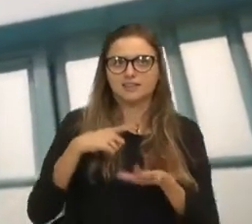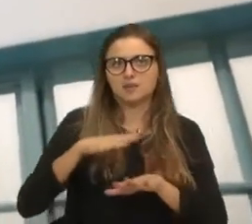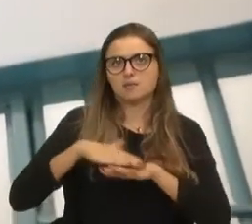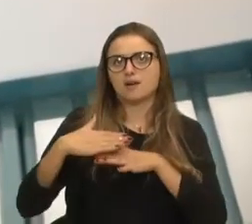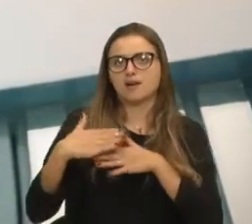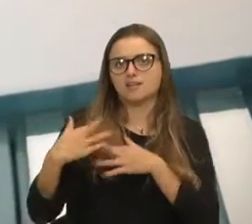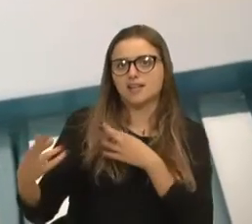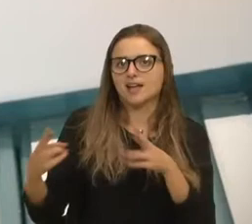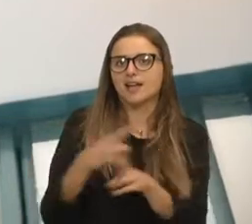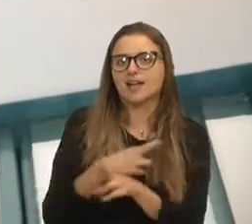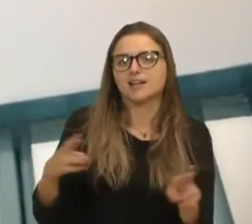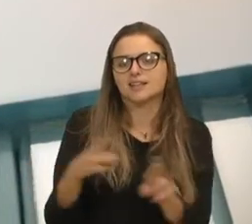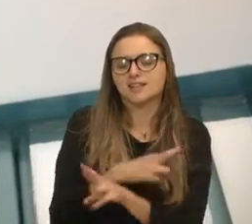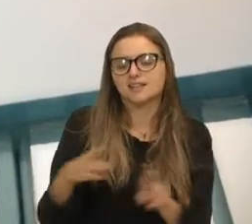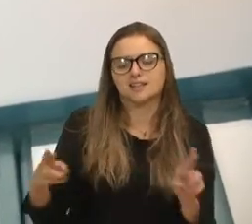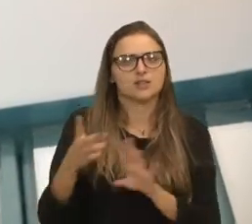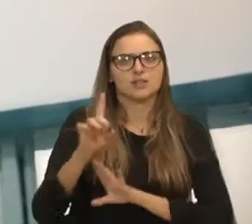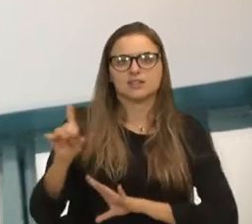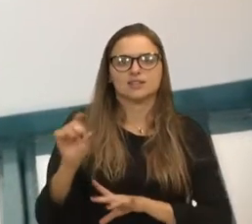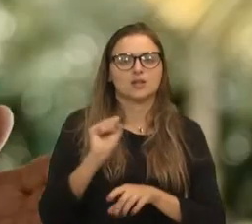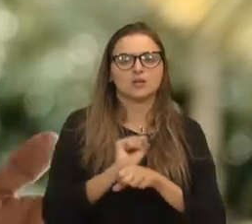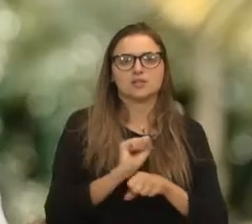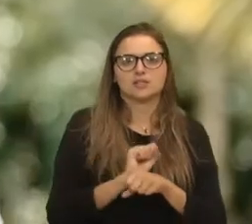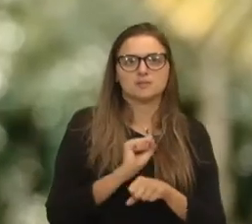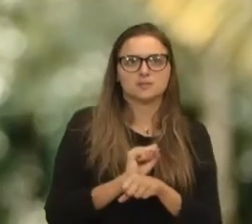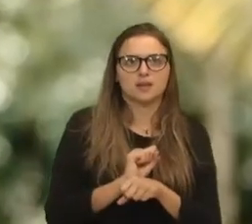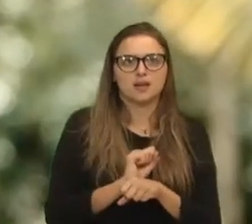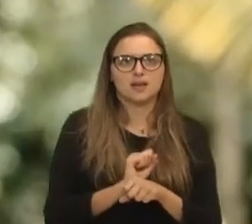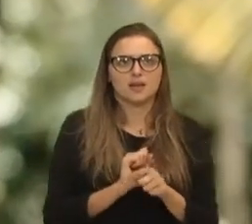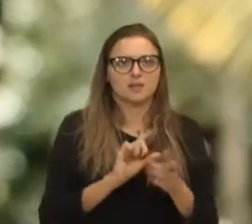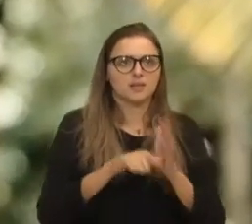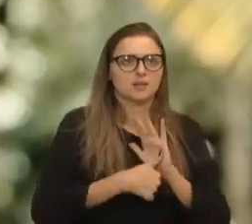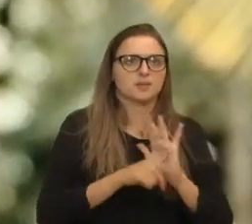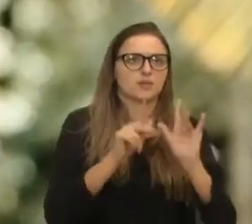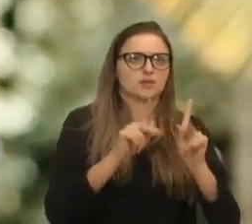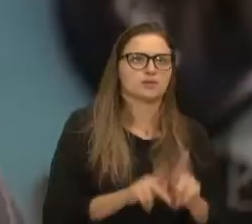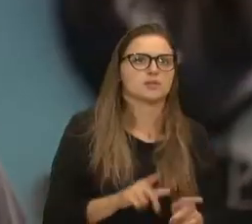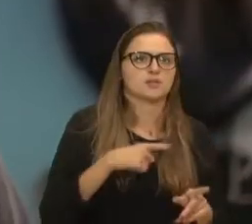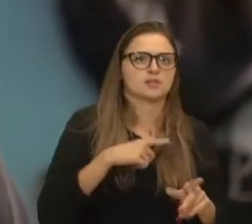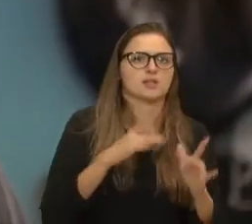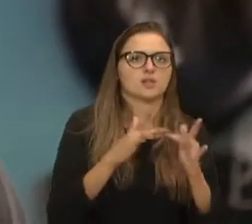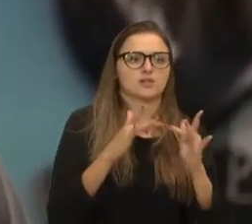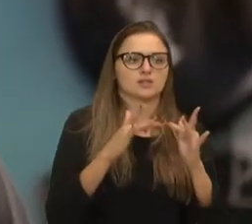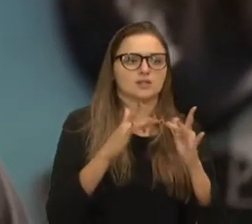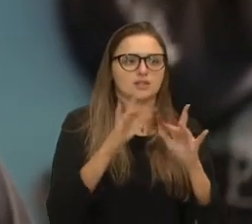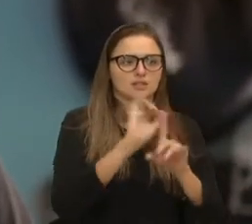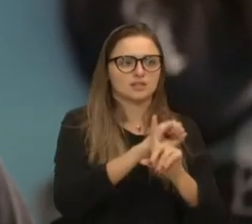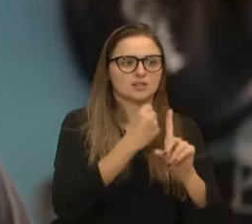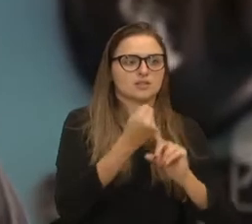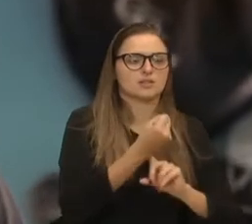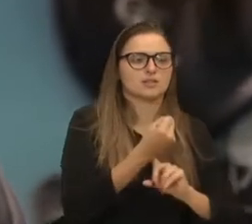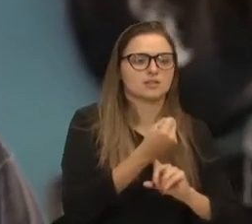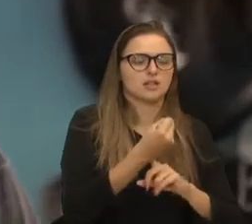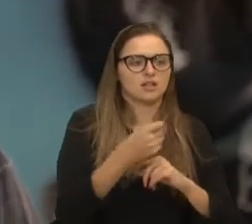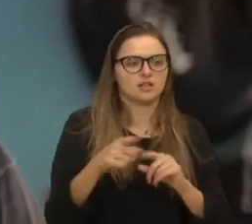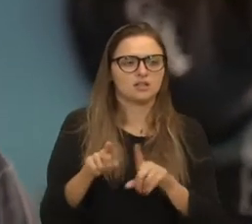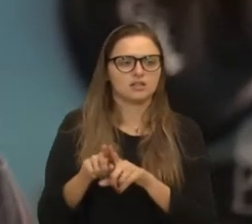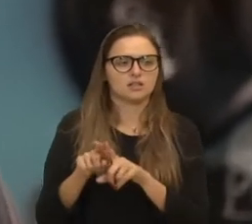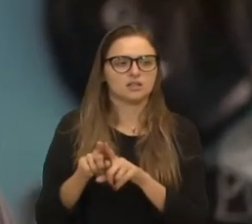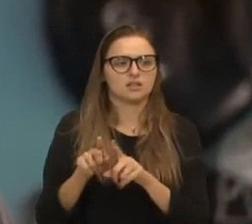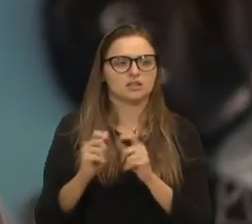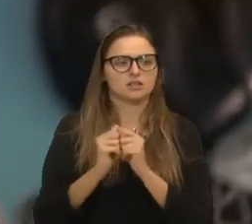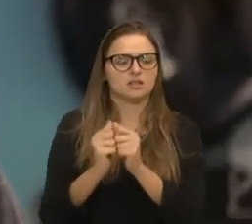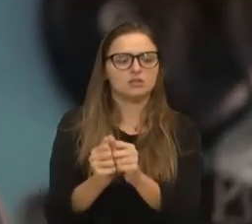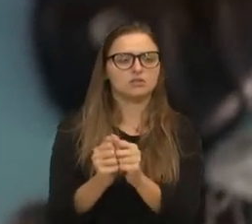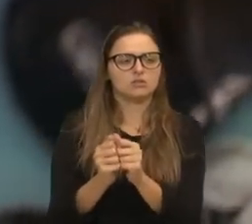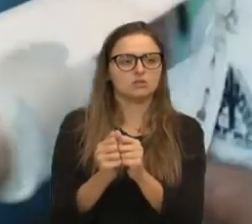laços, você não vai esperar acabar a pena para esse camarada depois ter contato com a sociedade. Eu sou um recuperando, condenado a 20